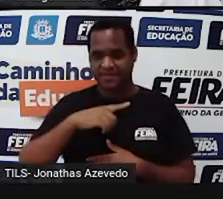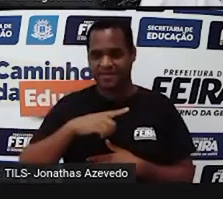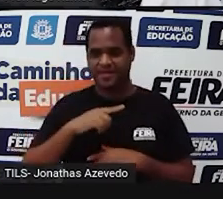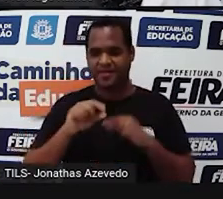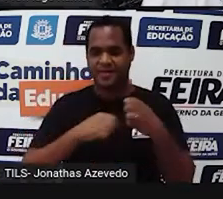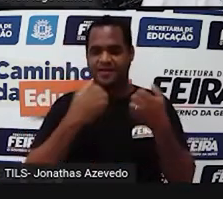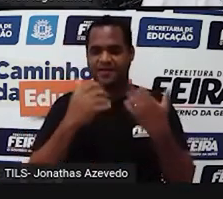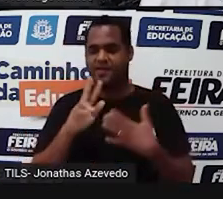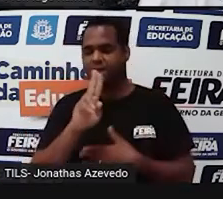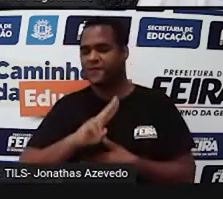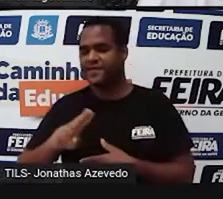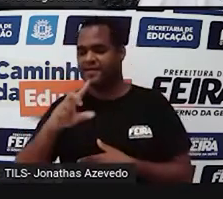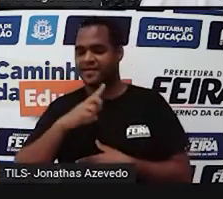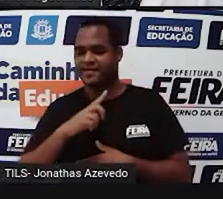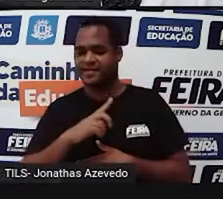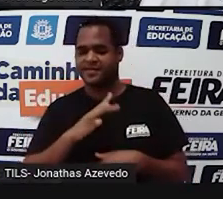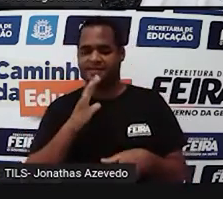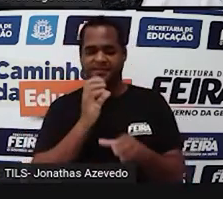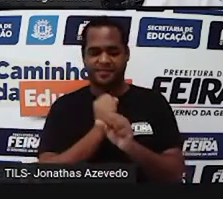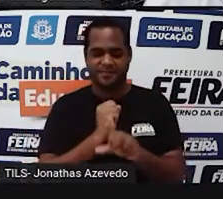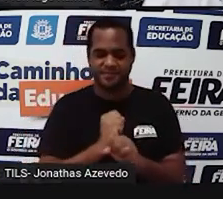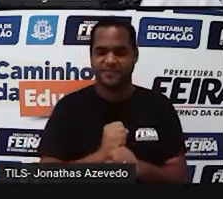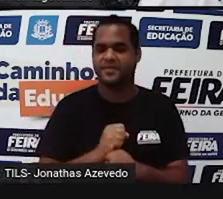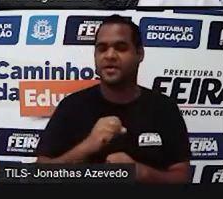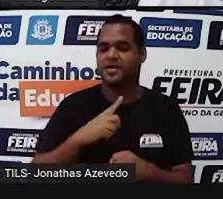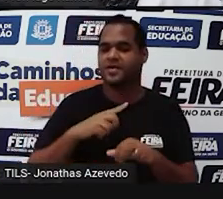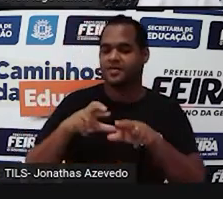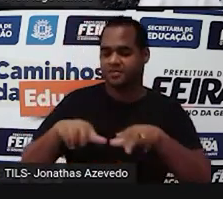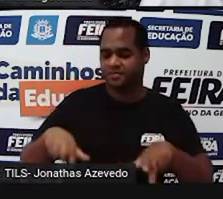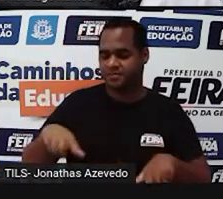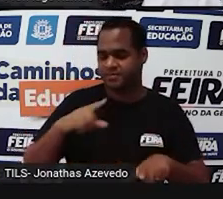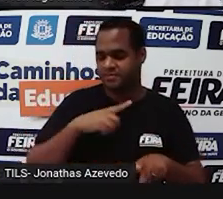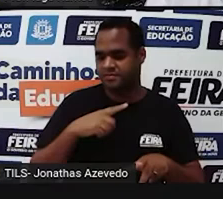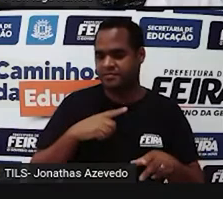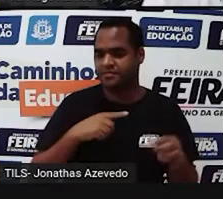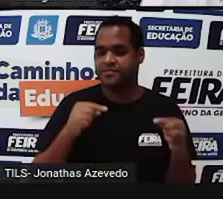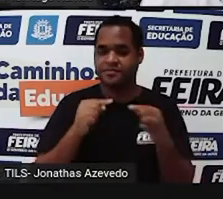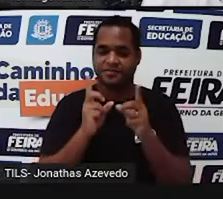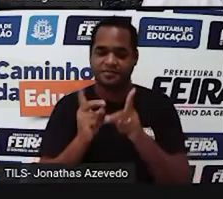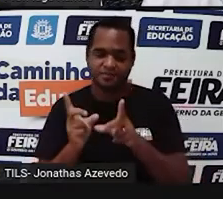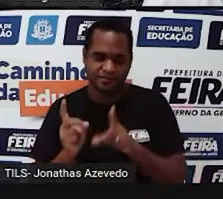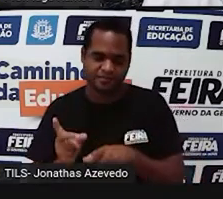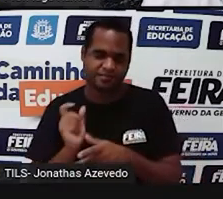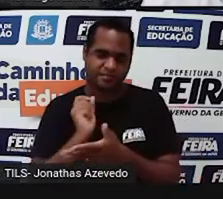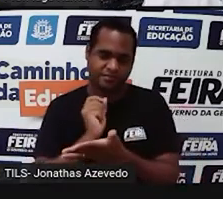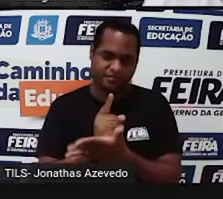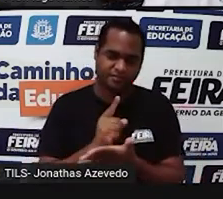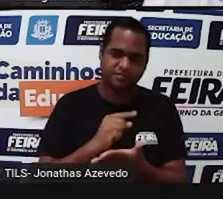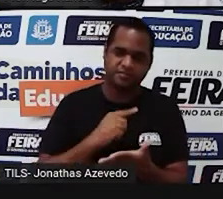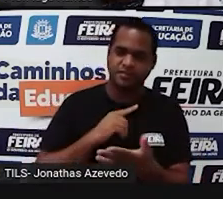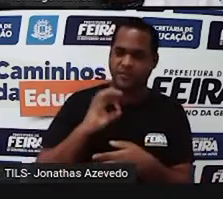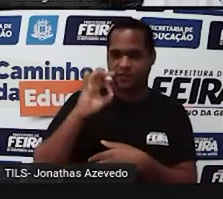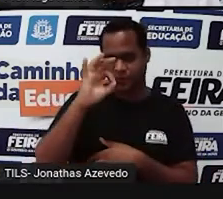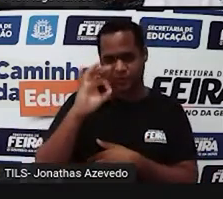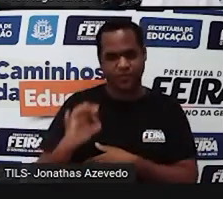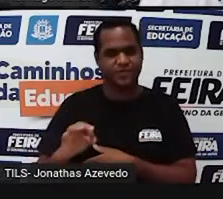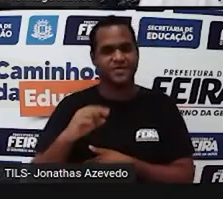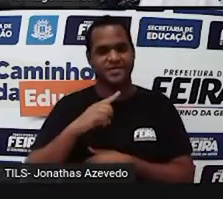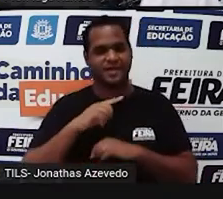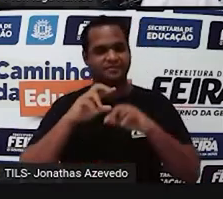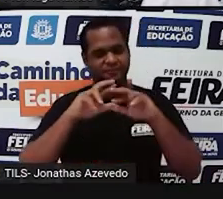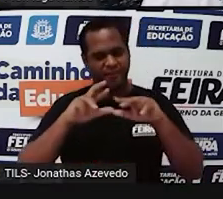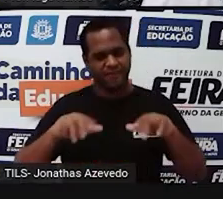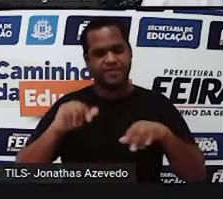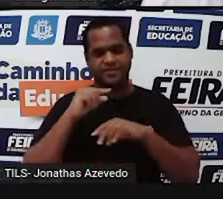muito esse cálculo em situações de compra, de venda, né? De juros, enfim.